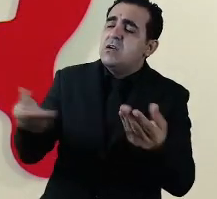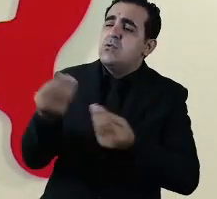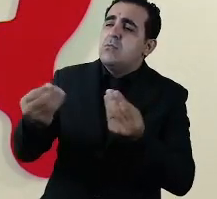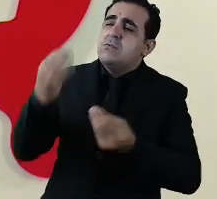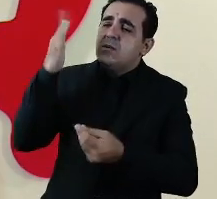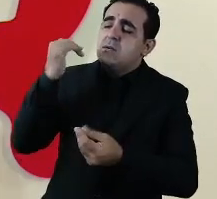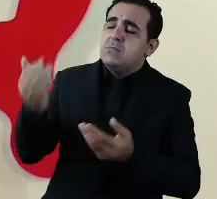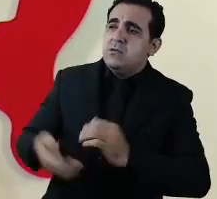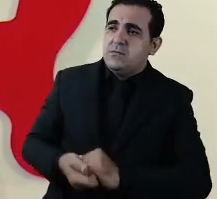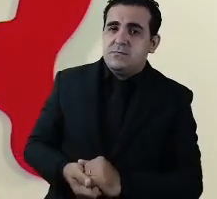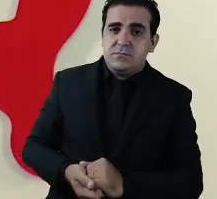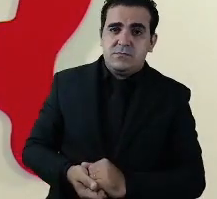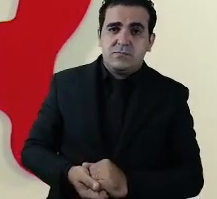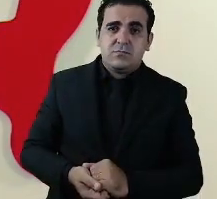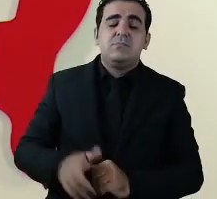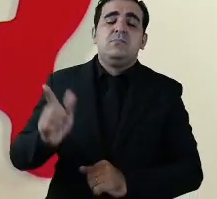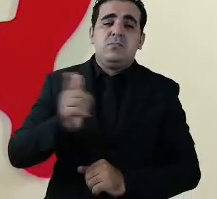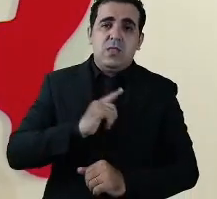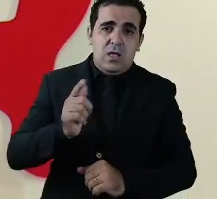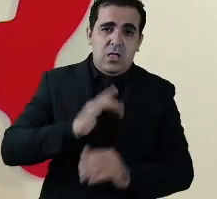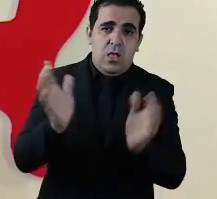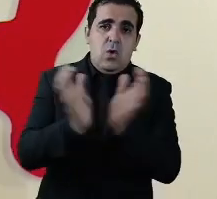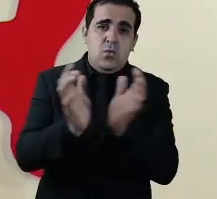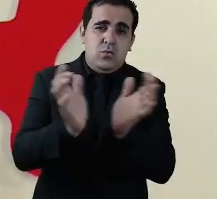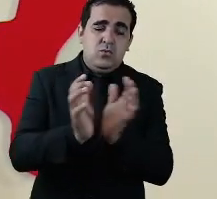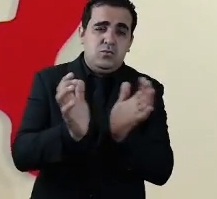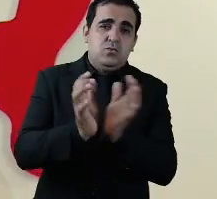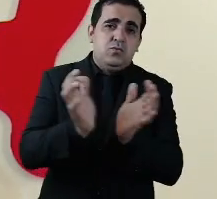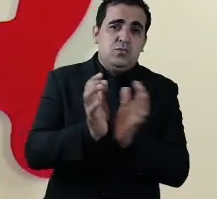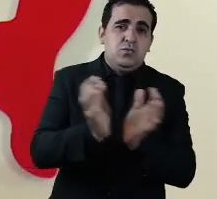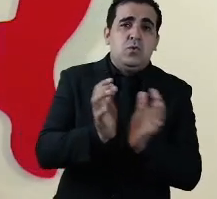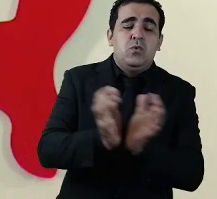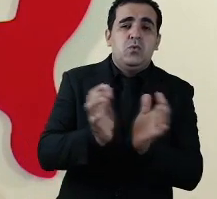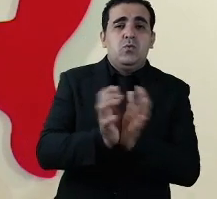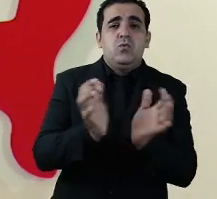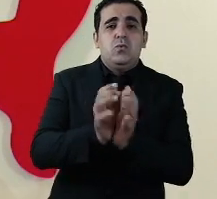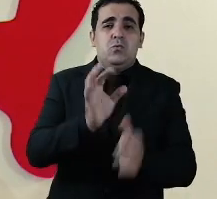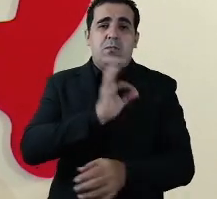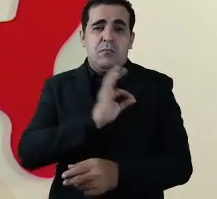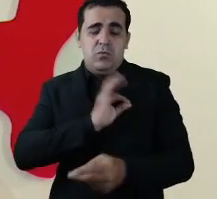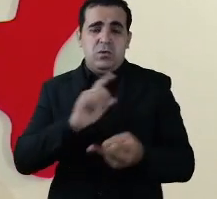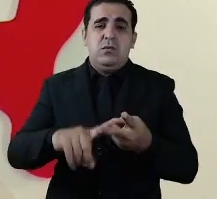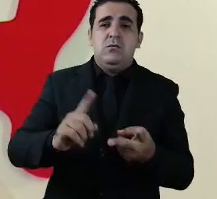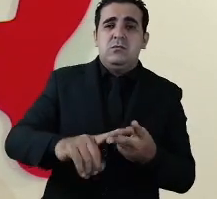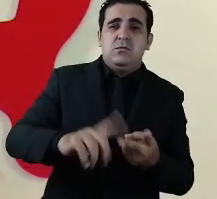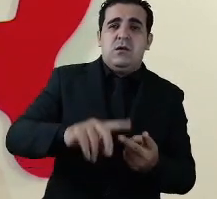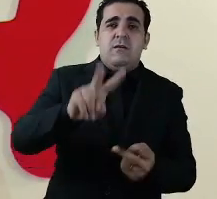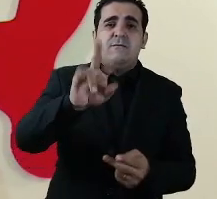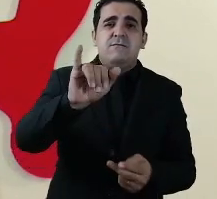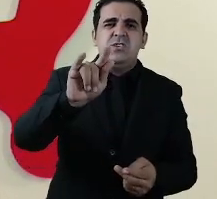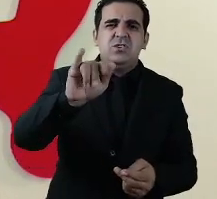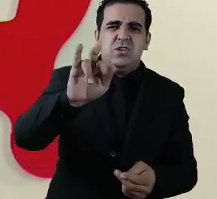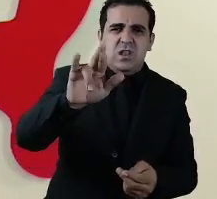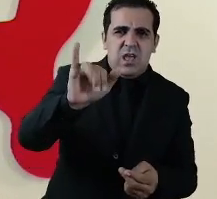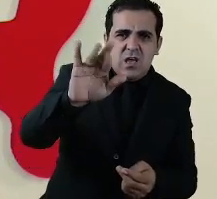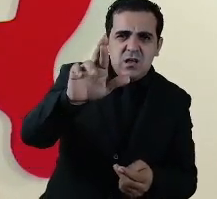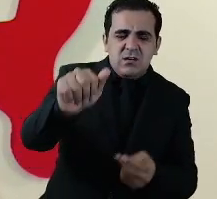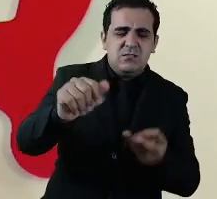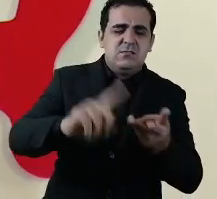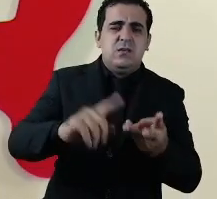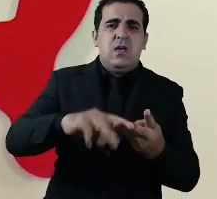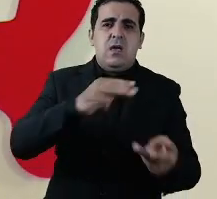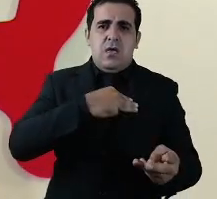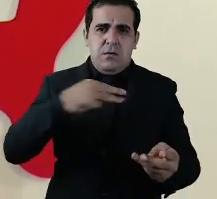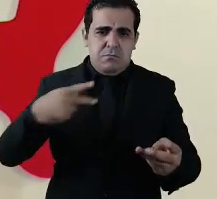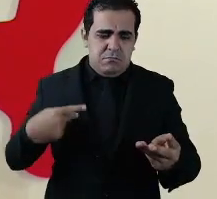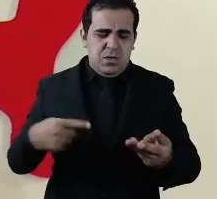com as operações da vigilância sanitária epidemiológica com as operações da polícia militar com essa comunicação ao Ministério